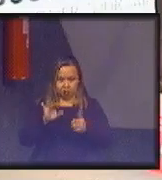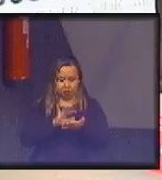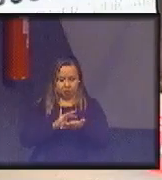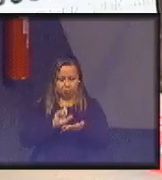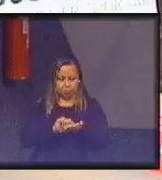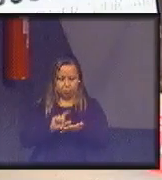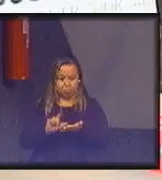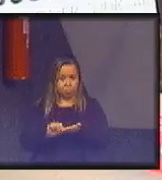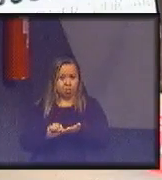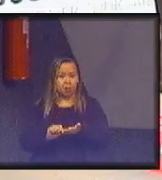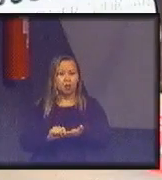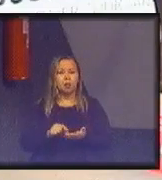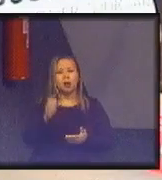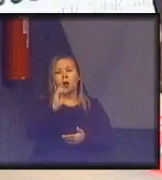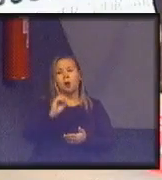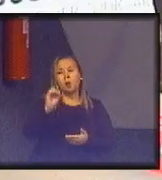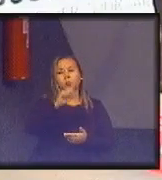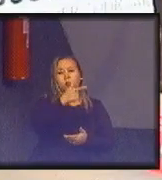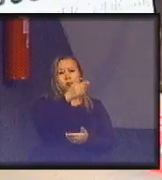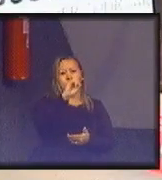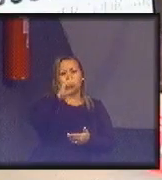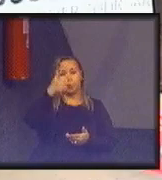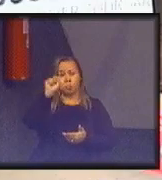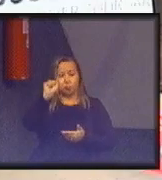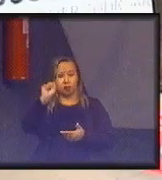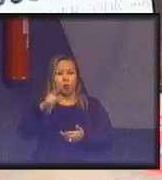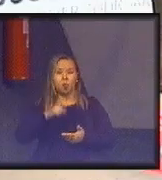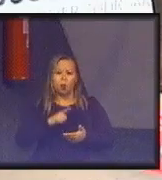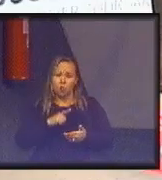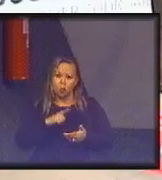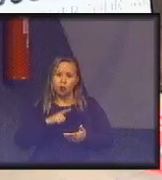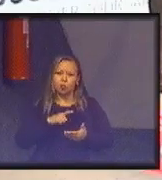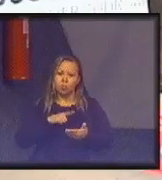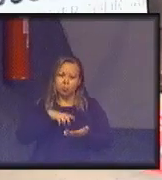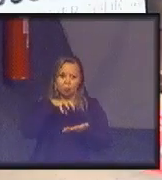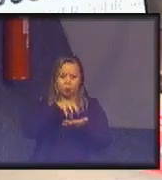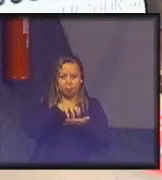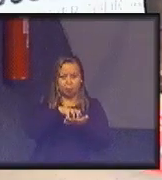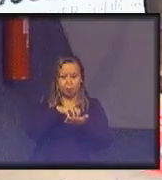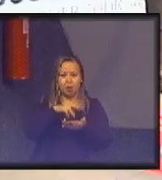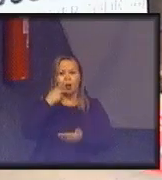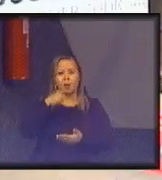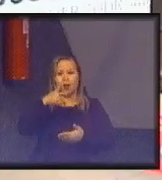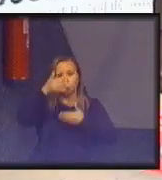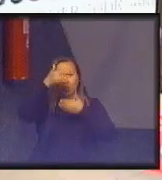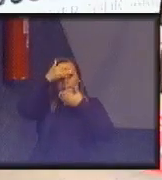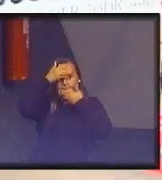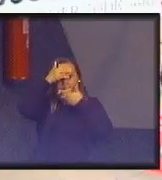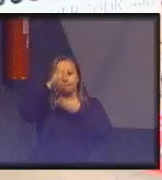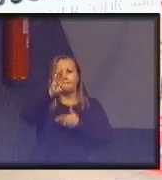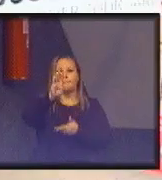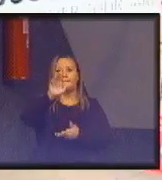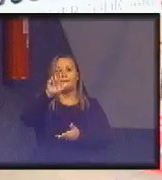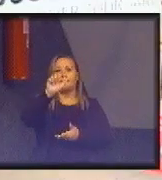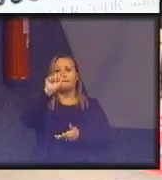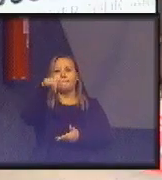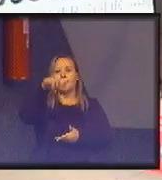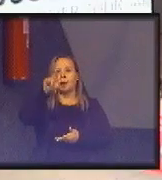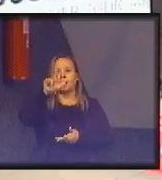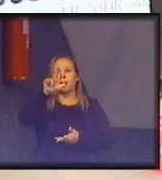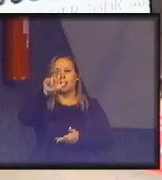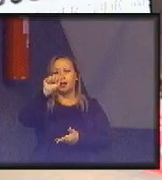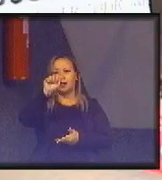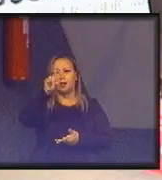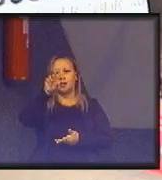uma pequena reportagem sobre Bangladesh. Bangladesh, em função de ter se